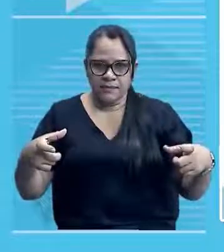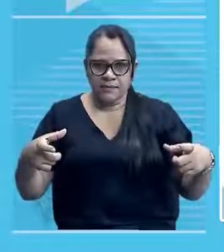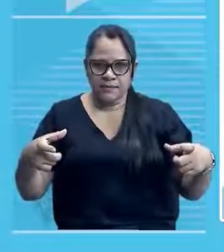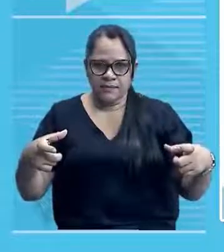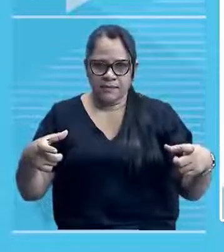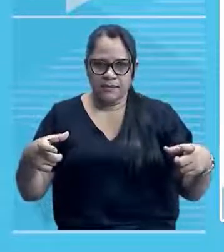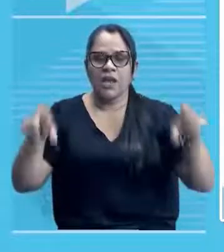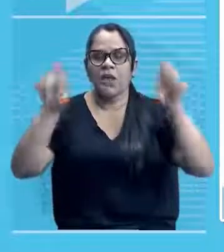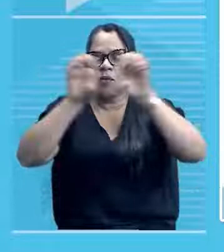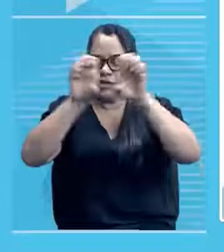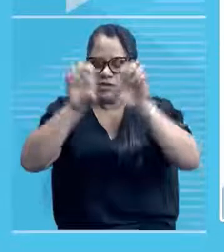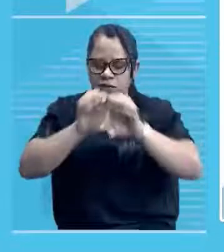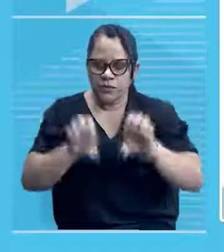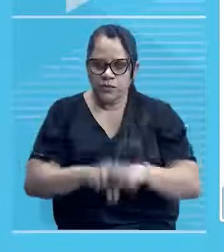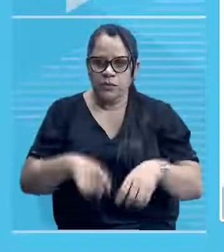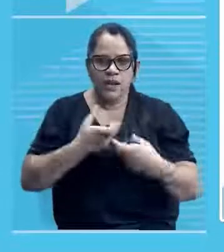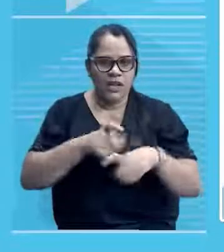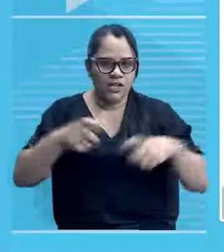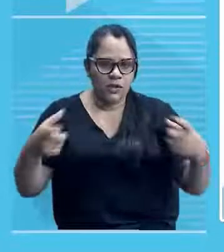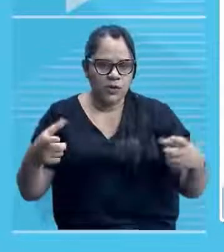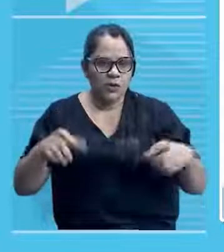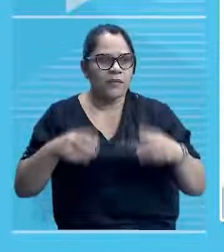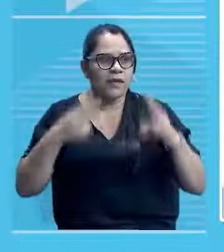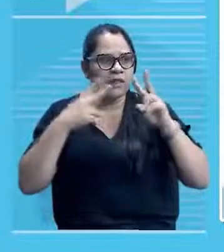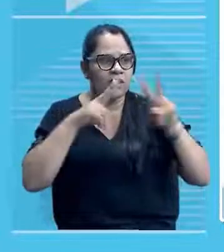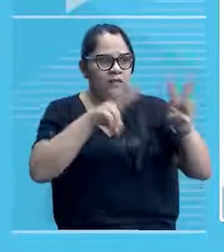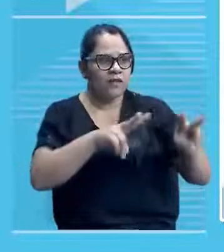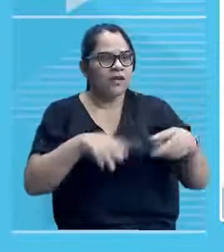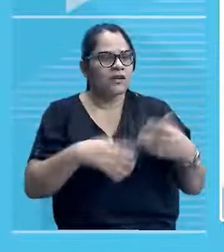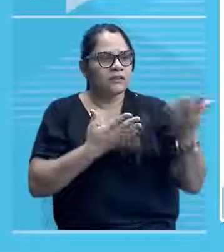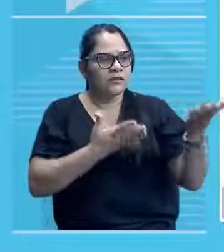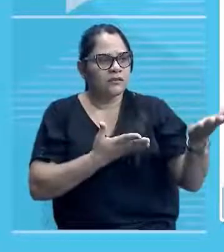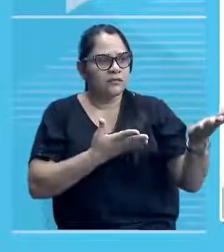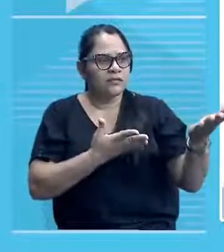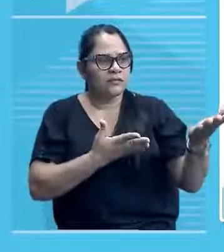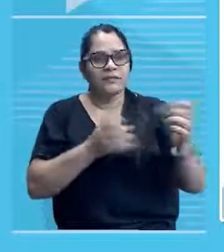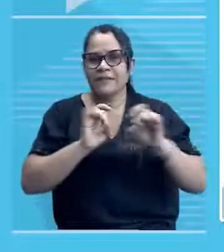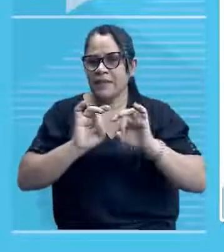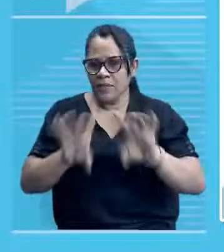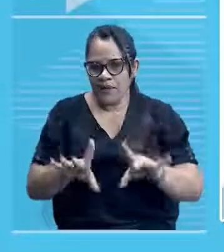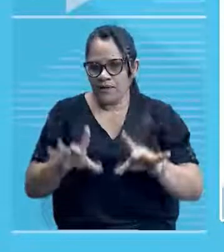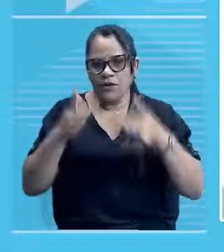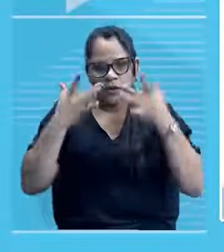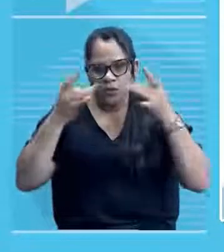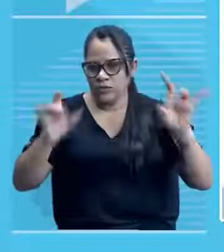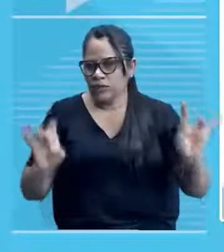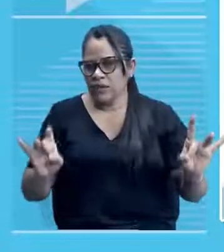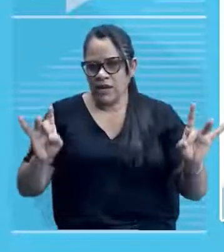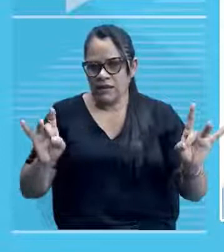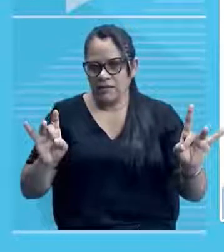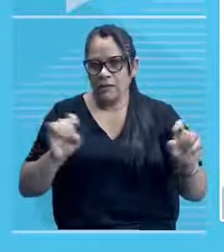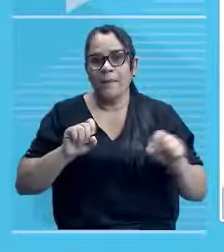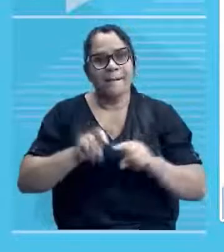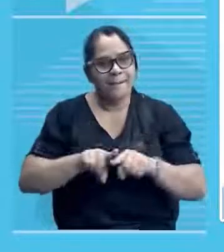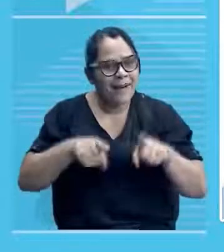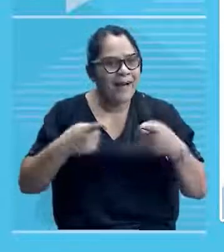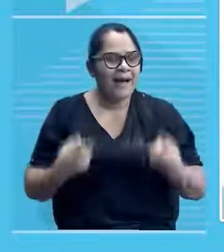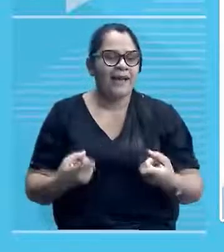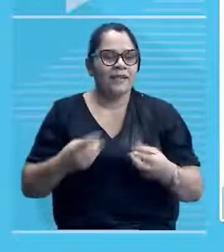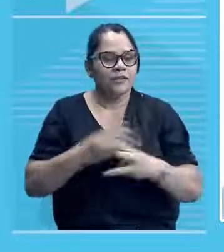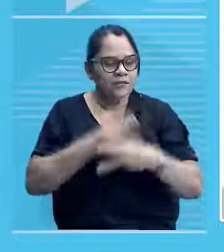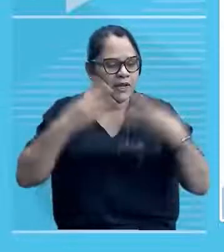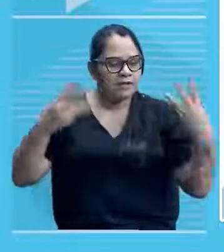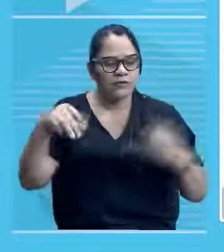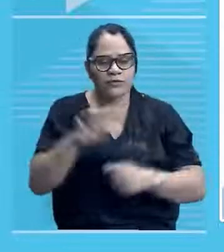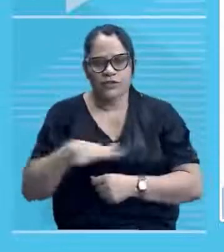oferecer. Vocês observam aí que não é apenas a parte do teatro, tá? Tem espaço para show, não é apenas